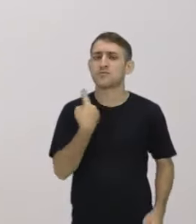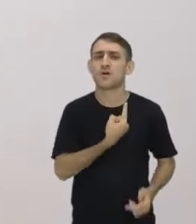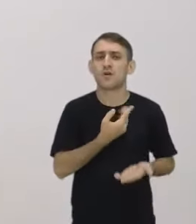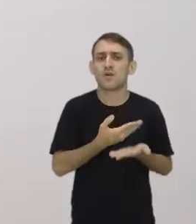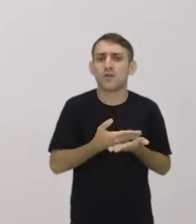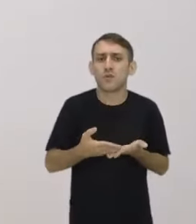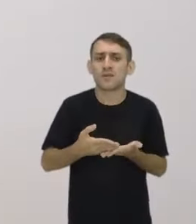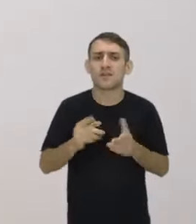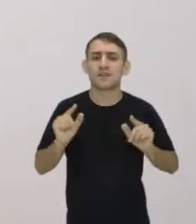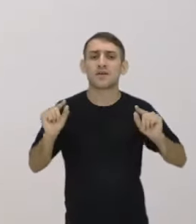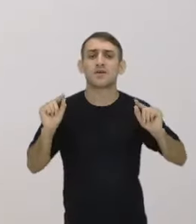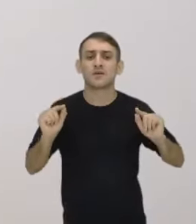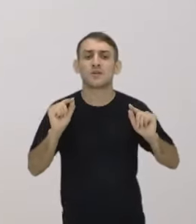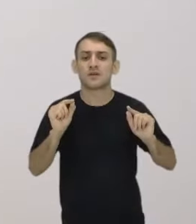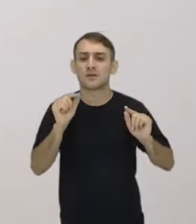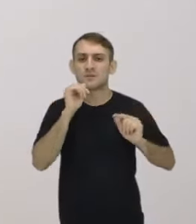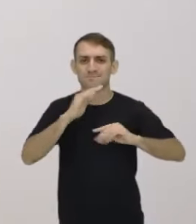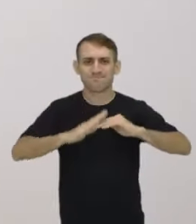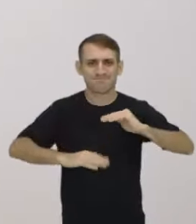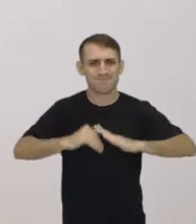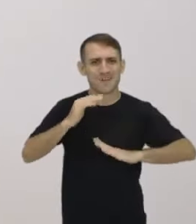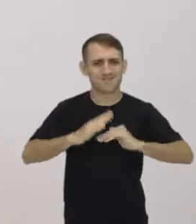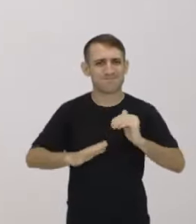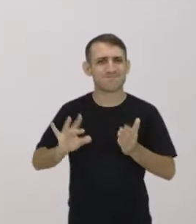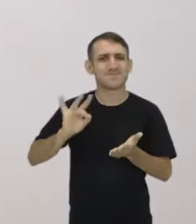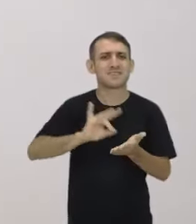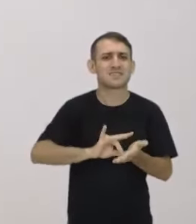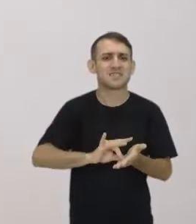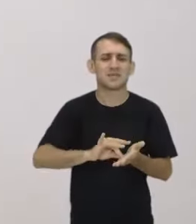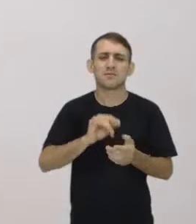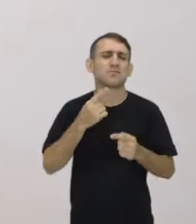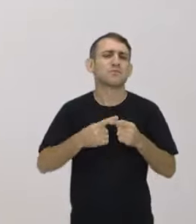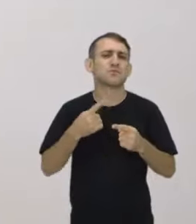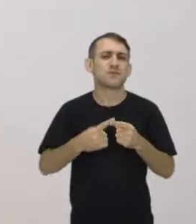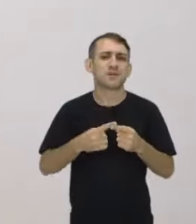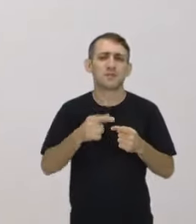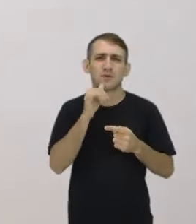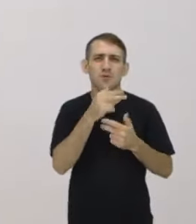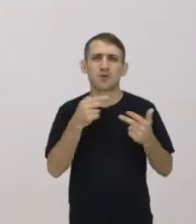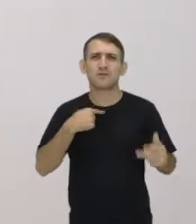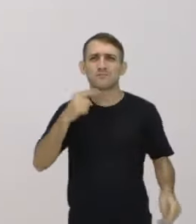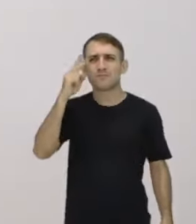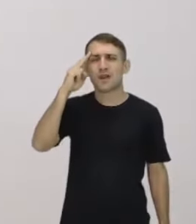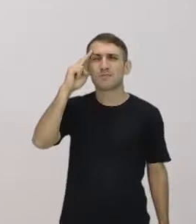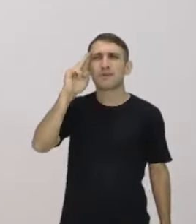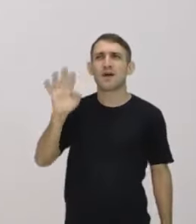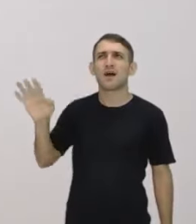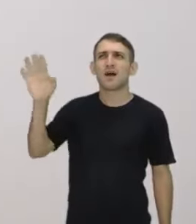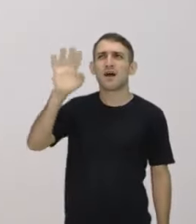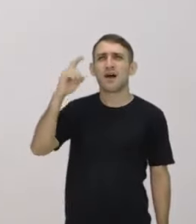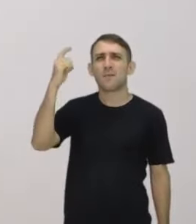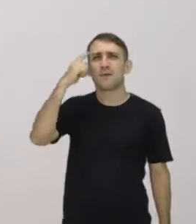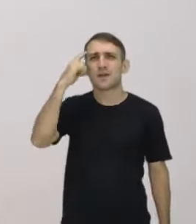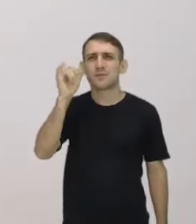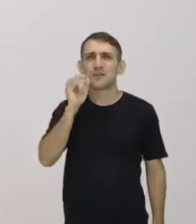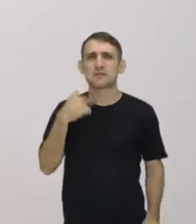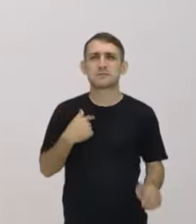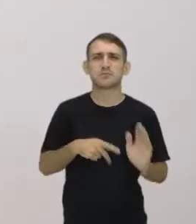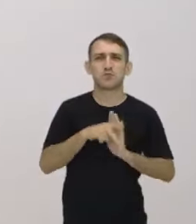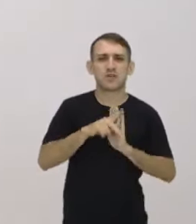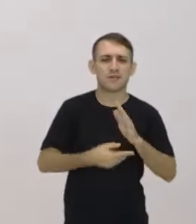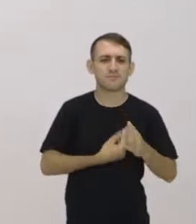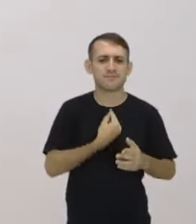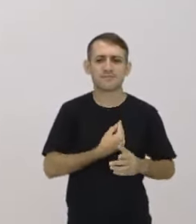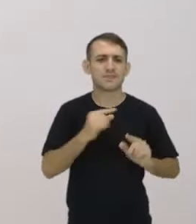né, a colocar as coisas em prática. O que em prática? Aquilo que eu sonho, aquilo que eu penso. Aquele meu projeto.